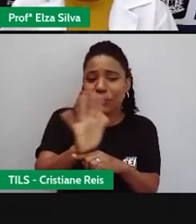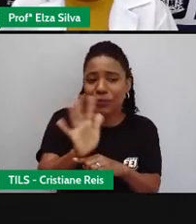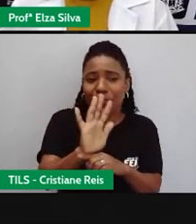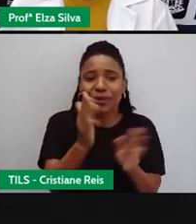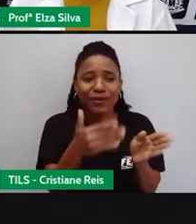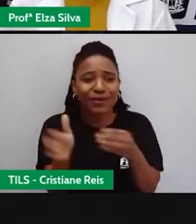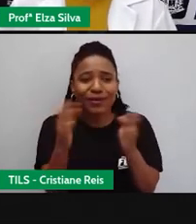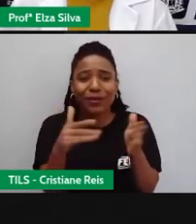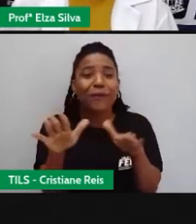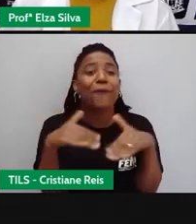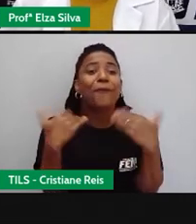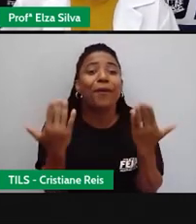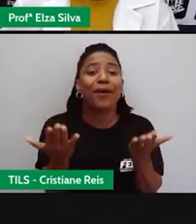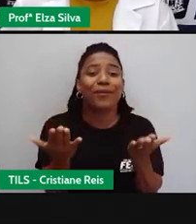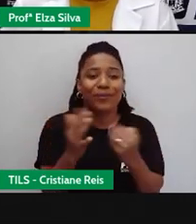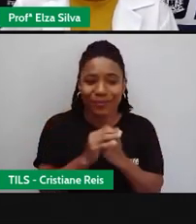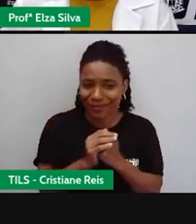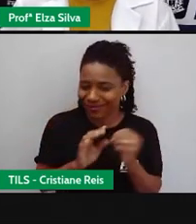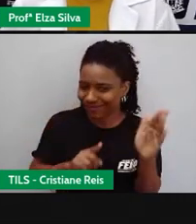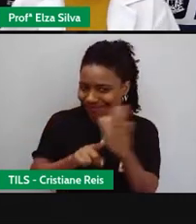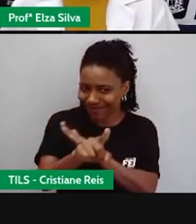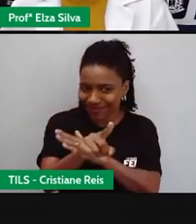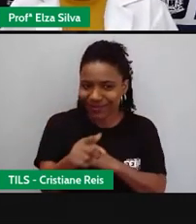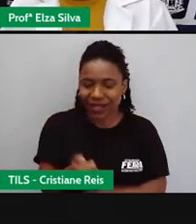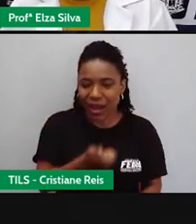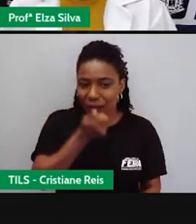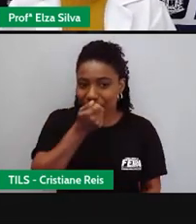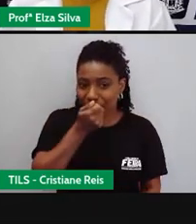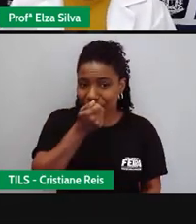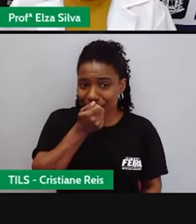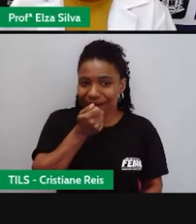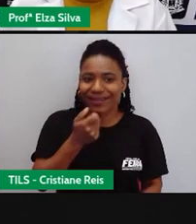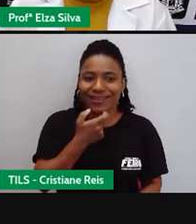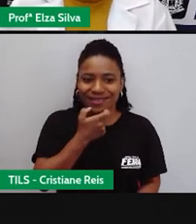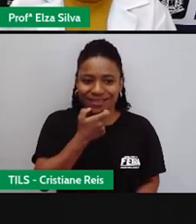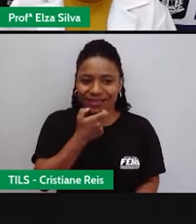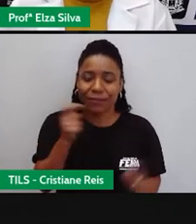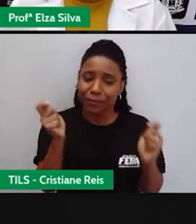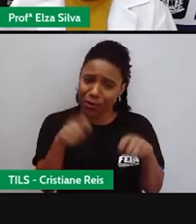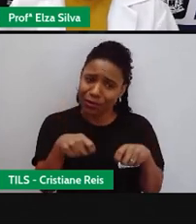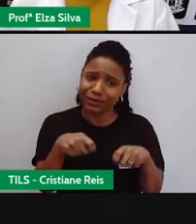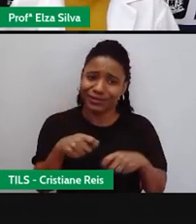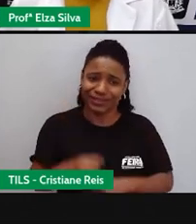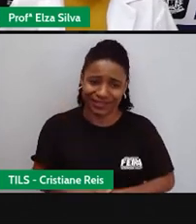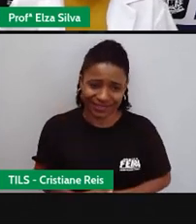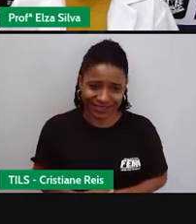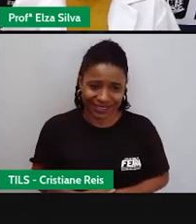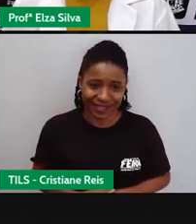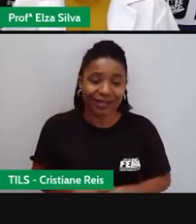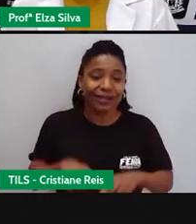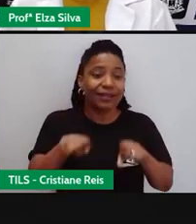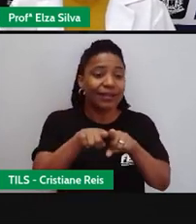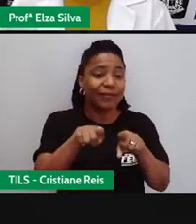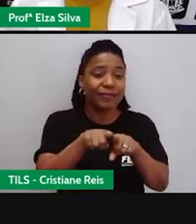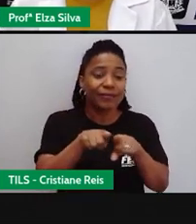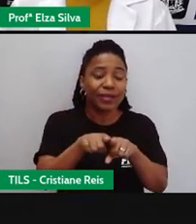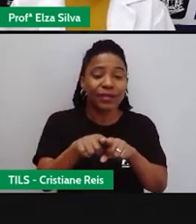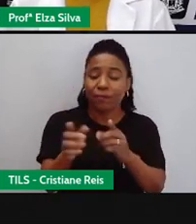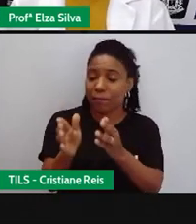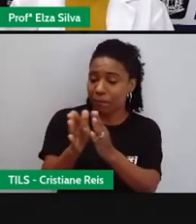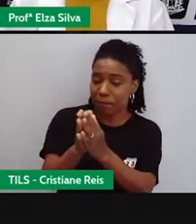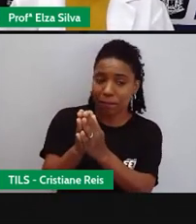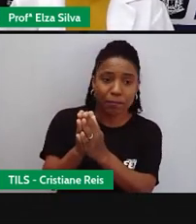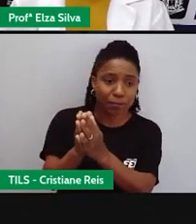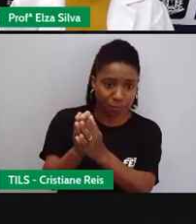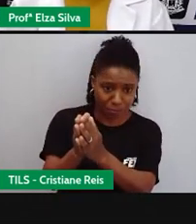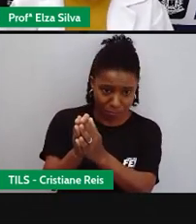deles Em relação A filmes Livros Séries Peça-lhes também Que respondam as